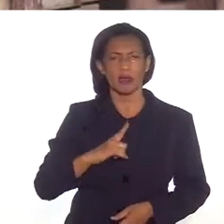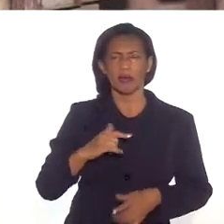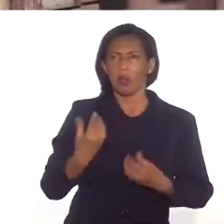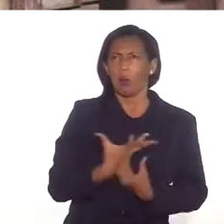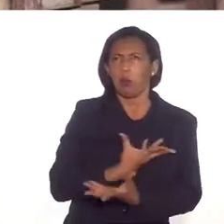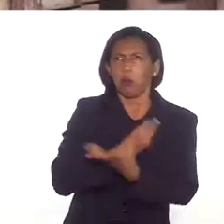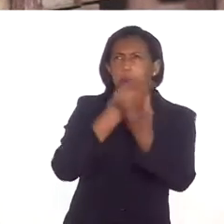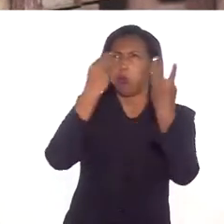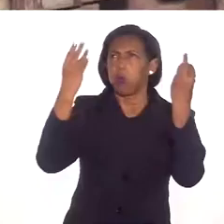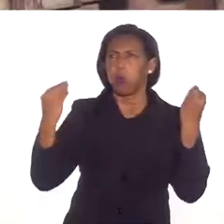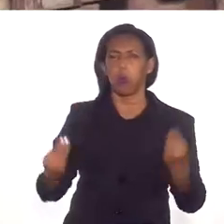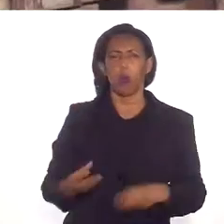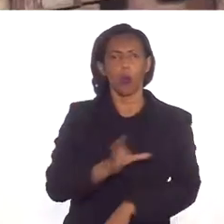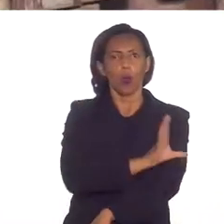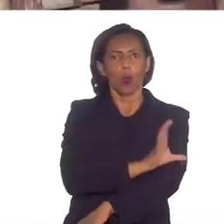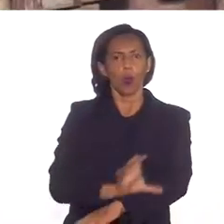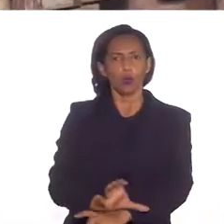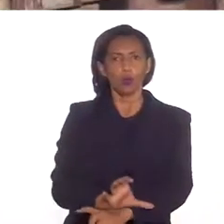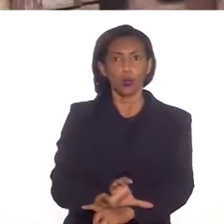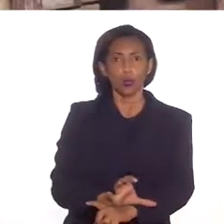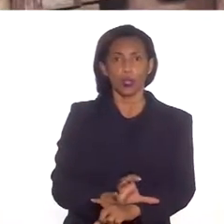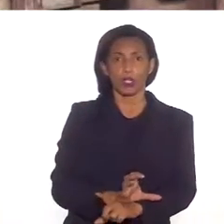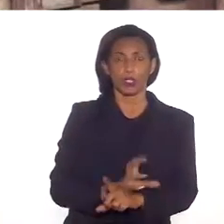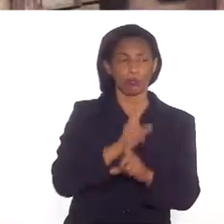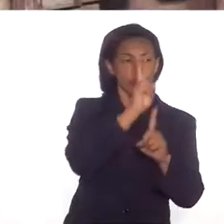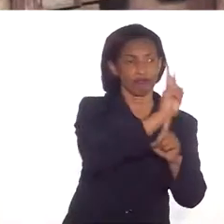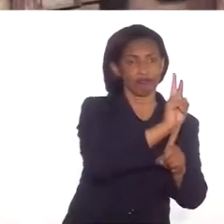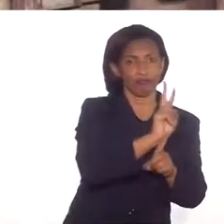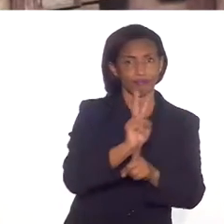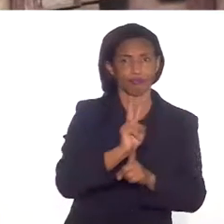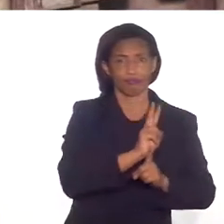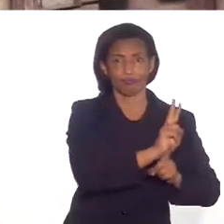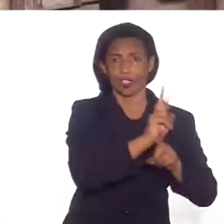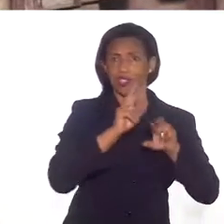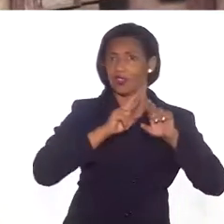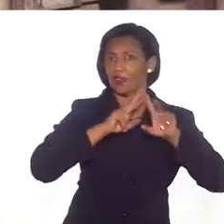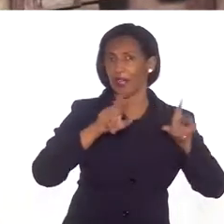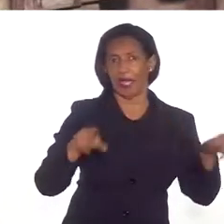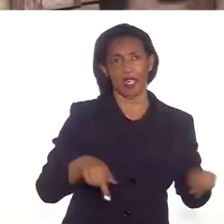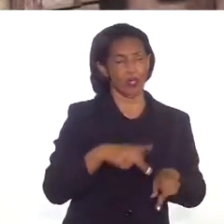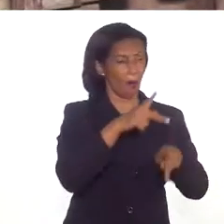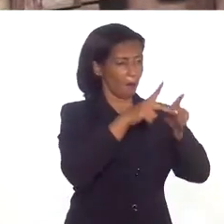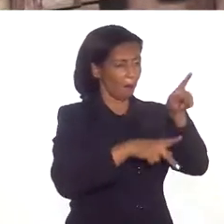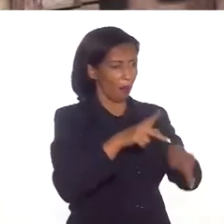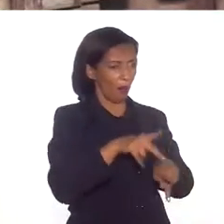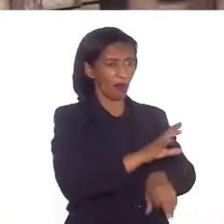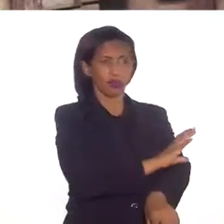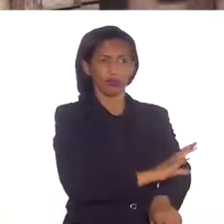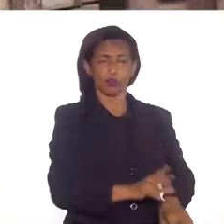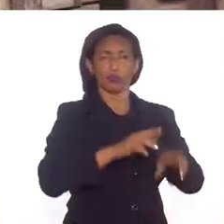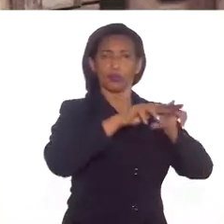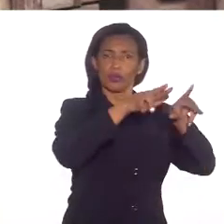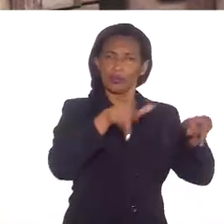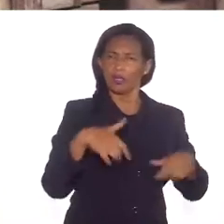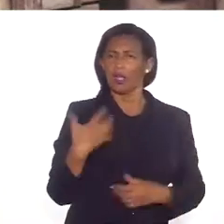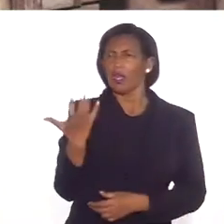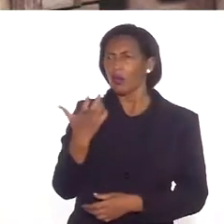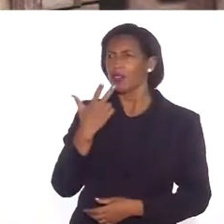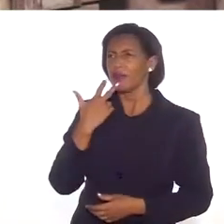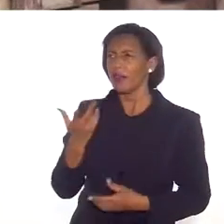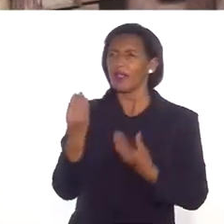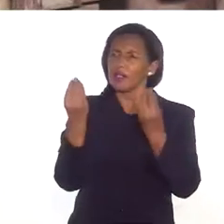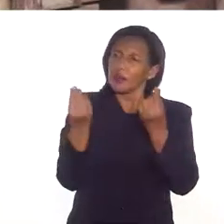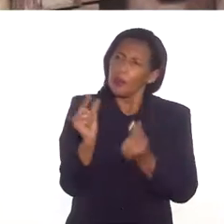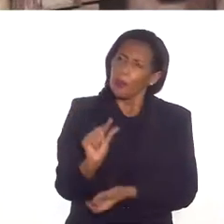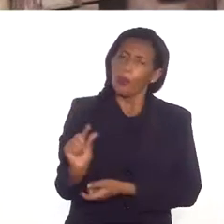de culturas indígenas diferentes, são povos com culturas totalmente diferentes. Eu queria que você falasse um pouco sobre